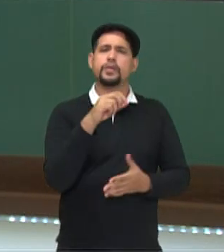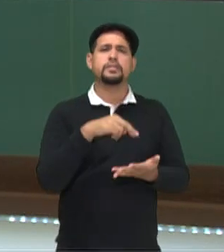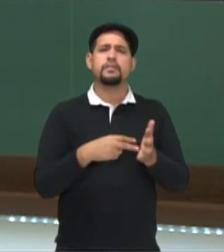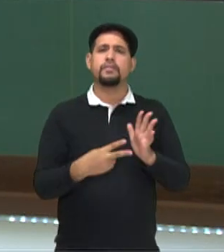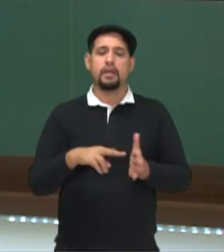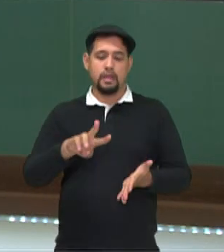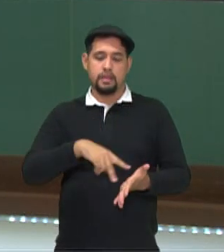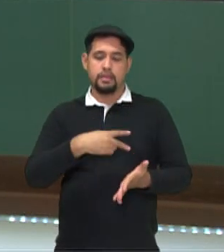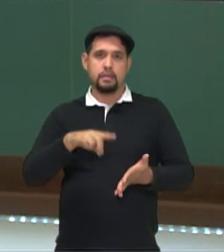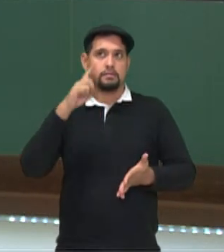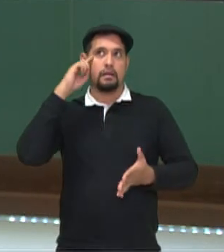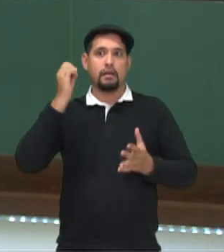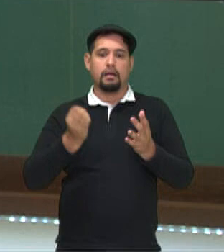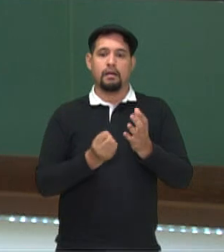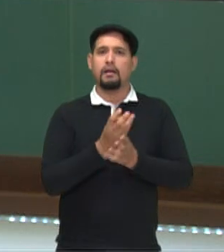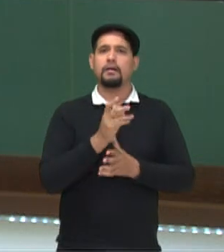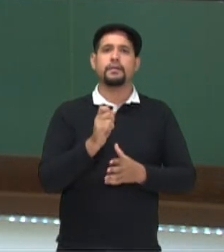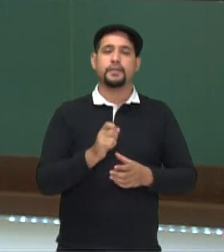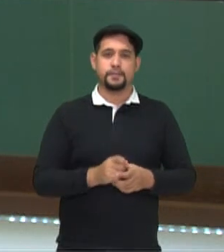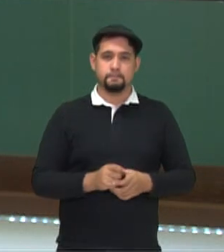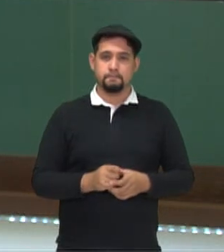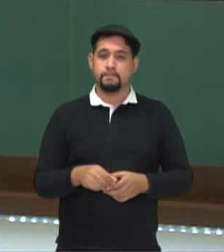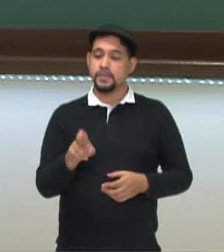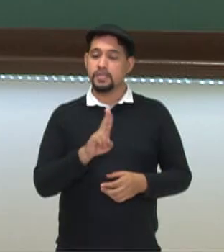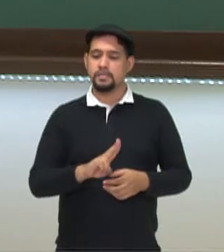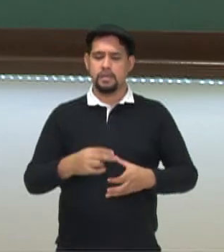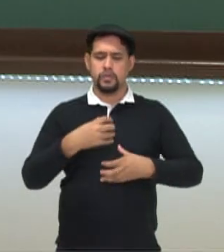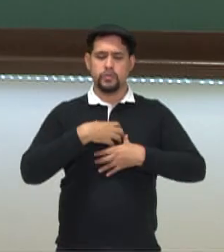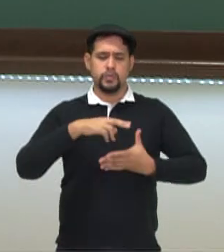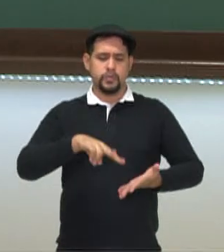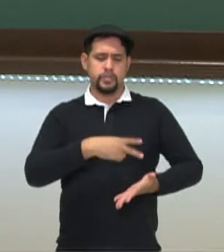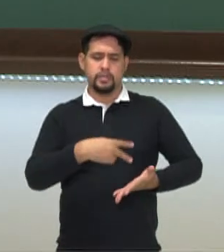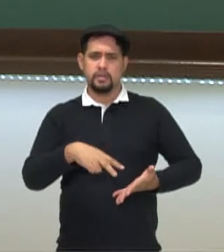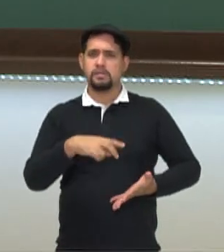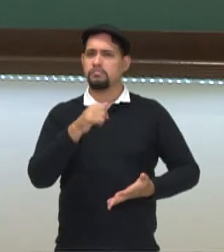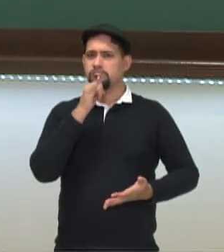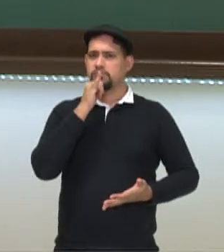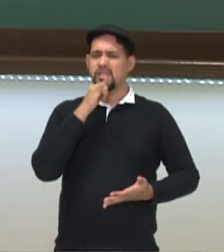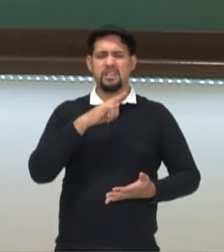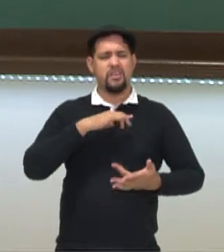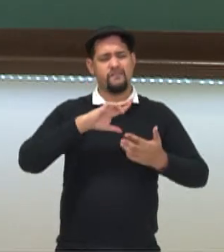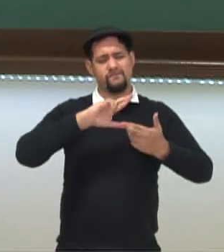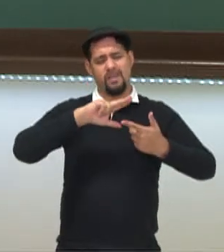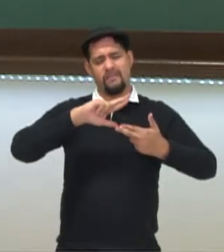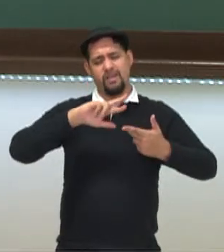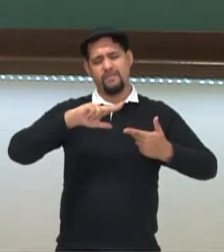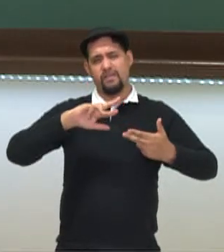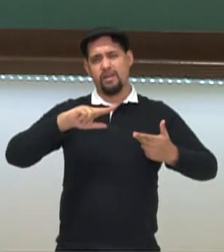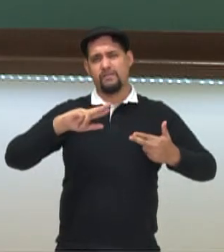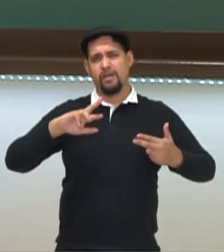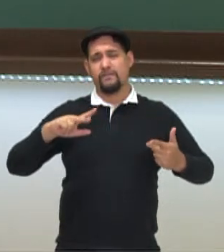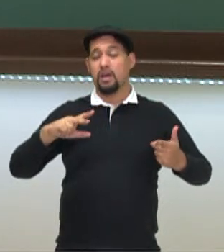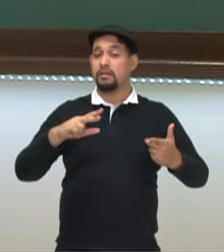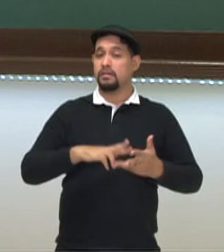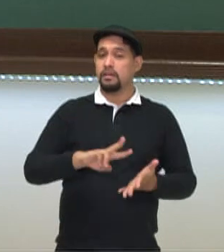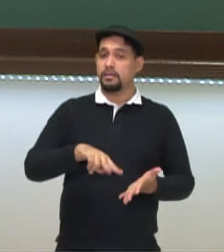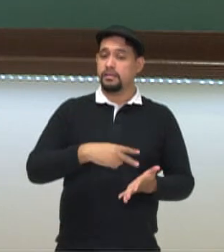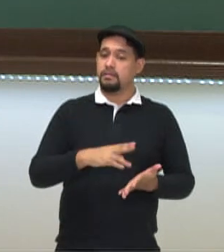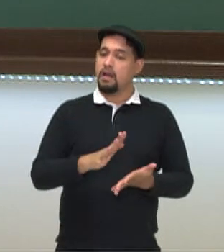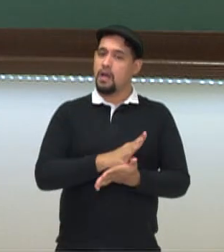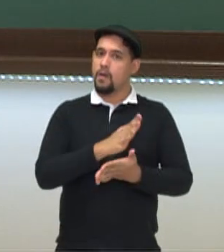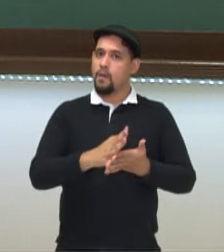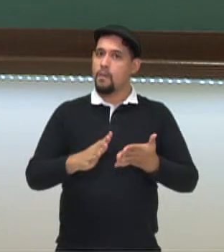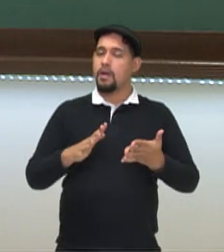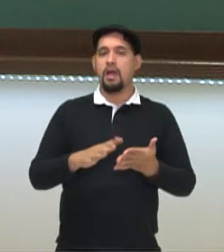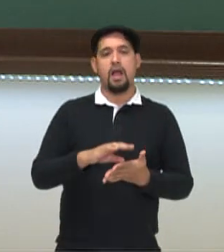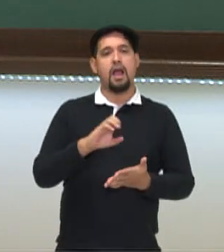A dança criativa é um tipo de dança. Nós sabemos que temos inúmeras formas de dança. Algumas mais